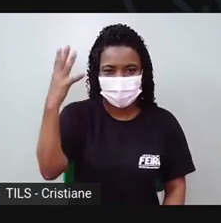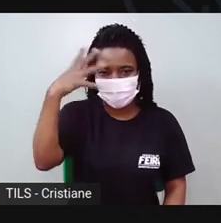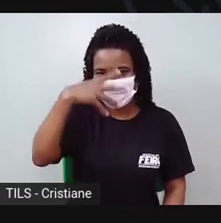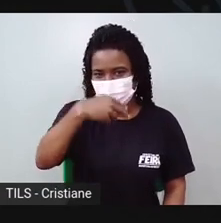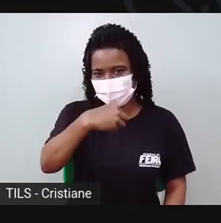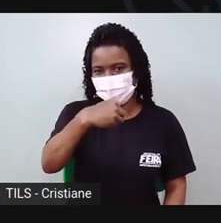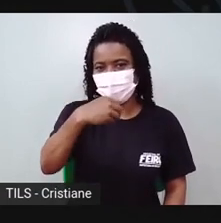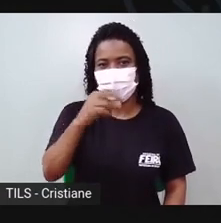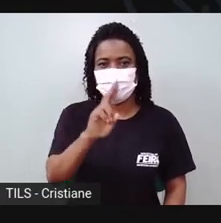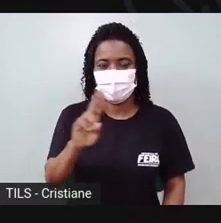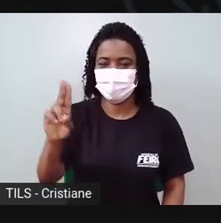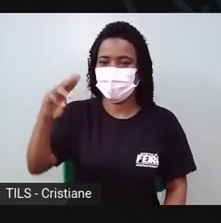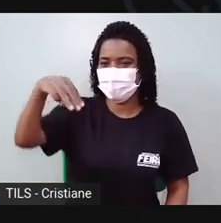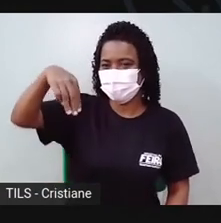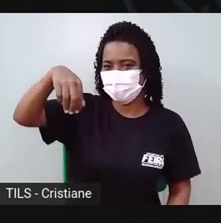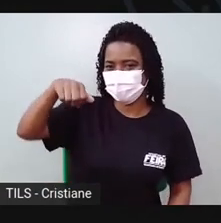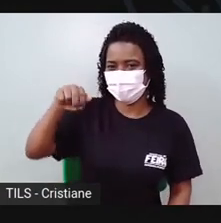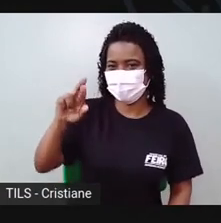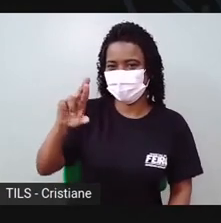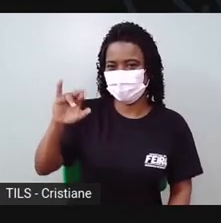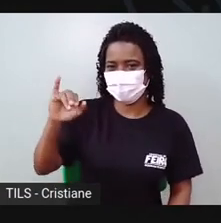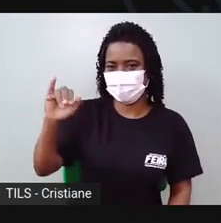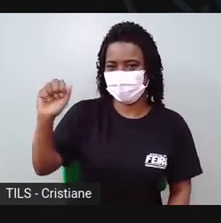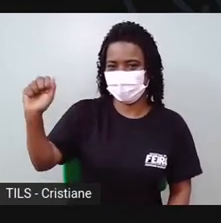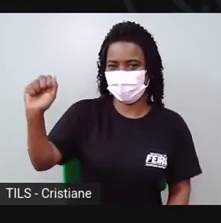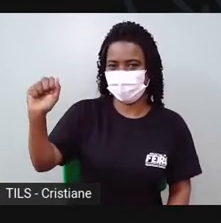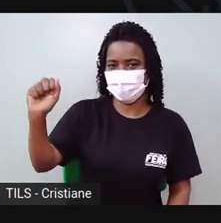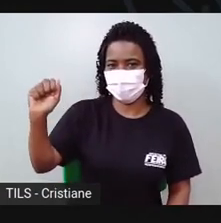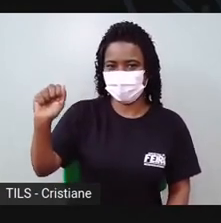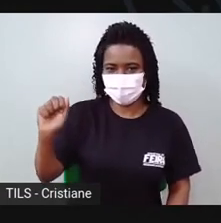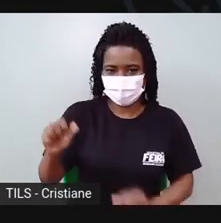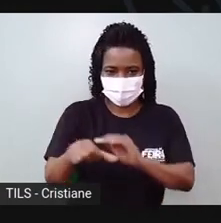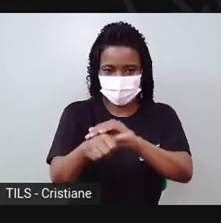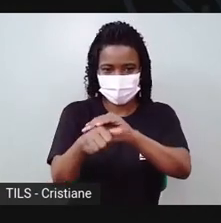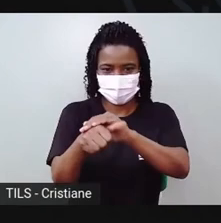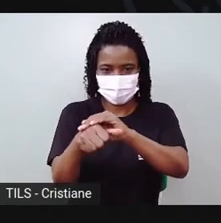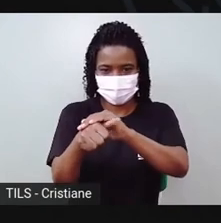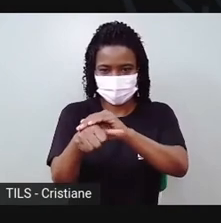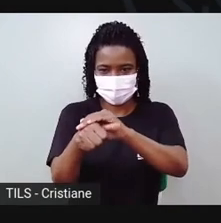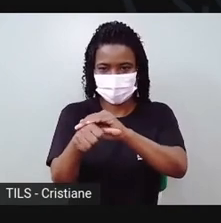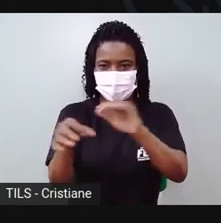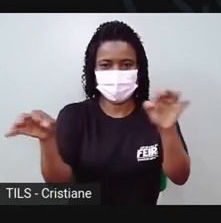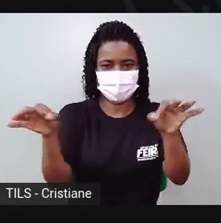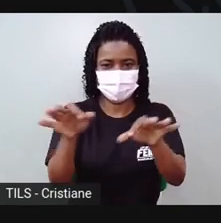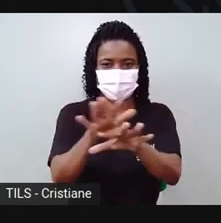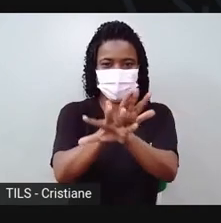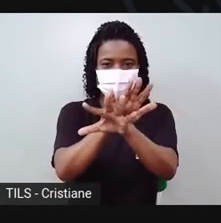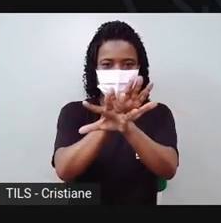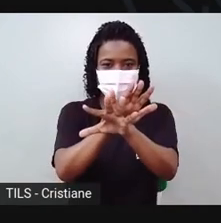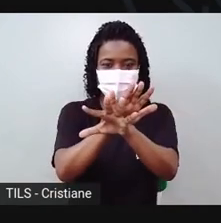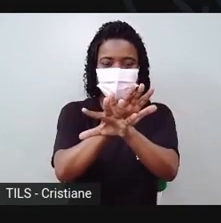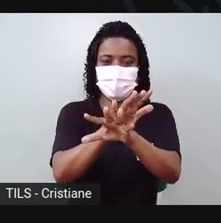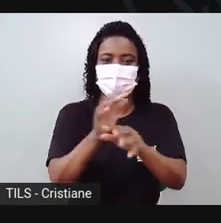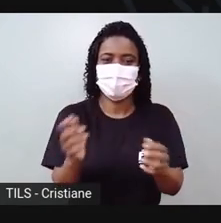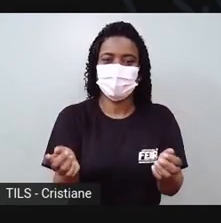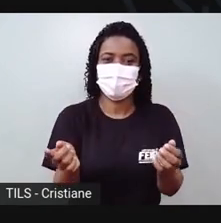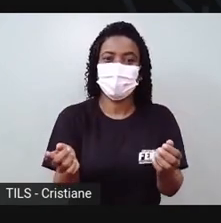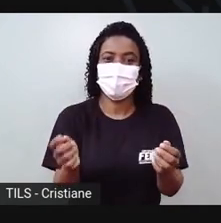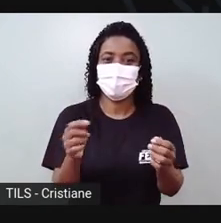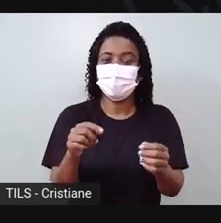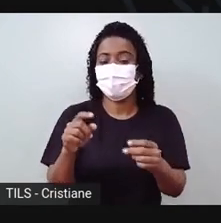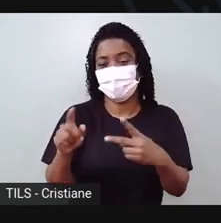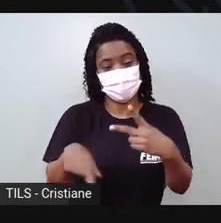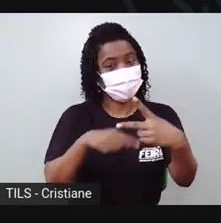dela de Marinha. Pronto. Tá aqui a nossa tartaruga. Aí ela vai fazer companhia pra o